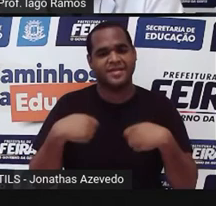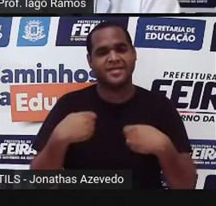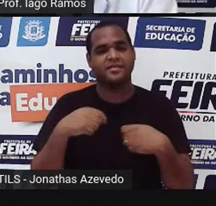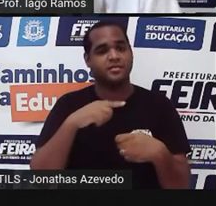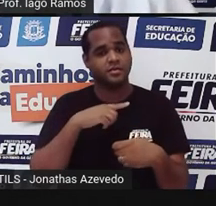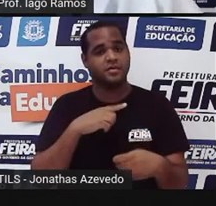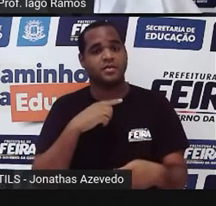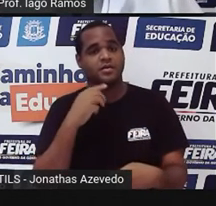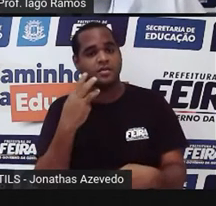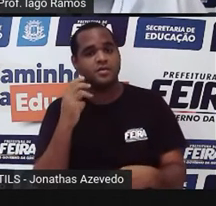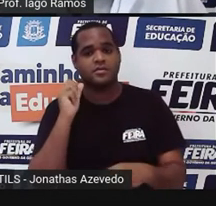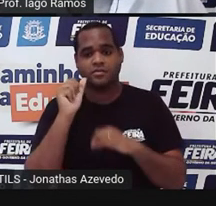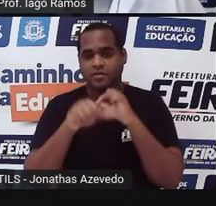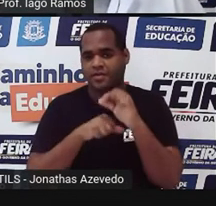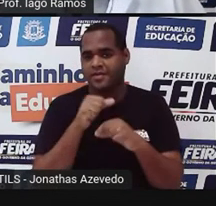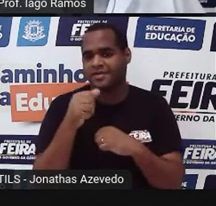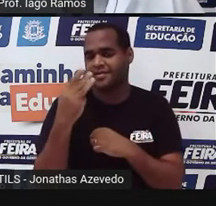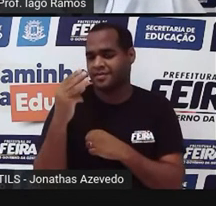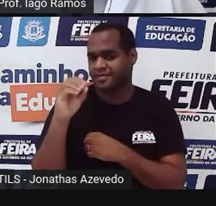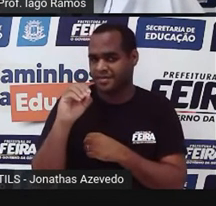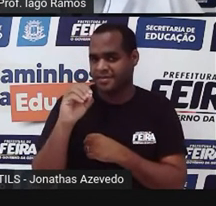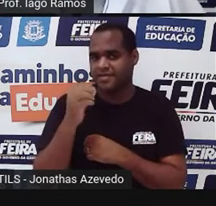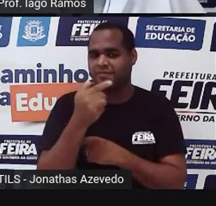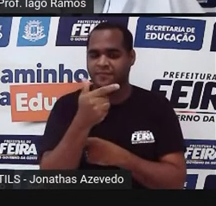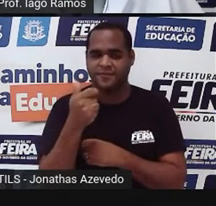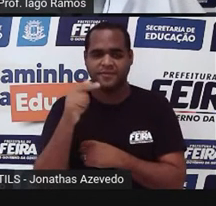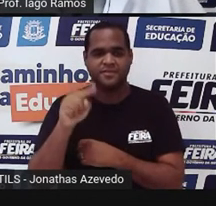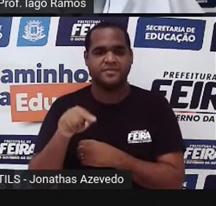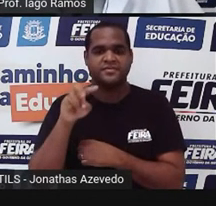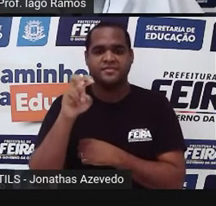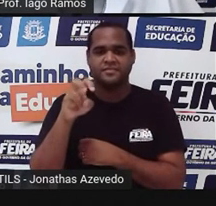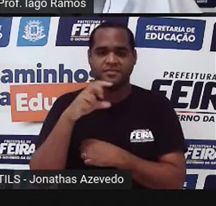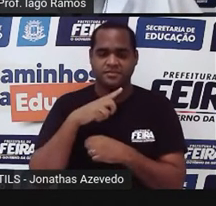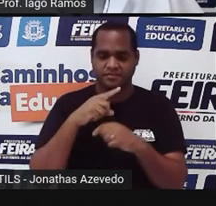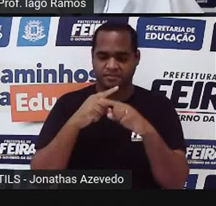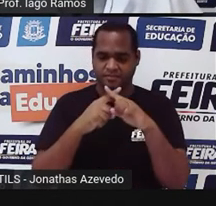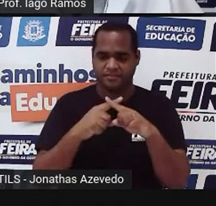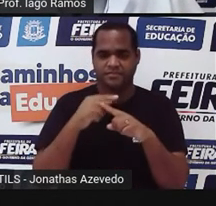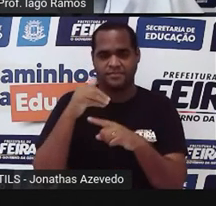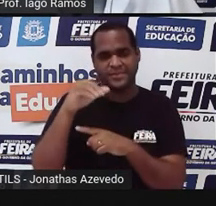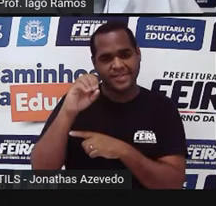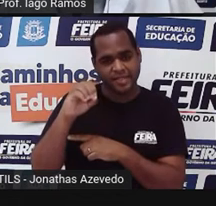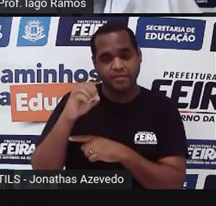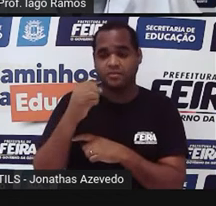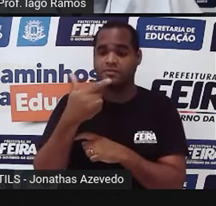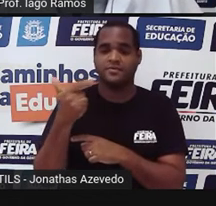10 vira 30. E o 21,5 vezes 10 vira 215.